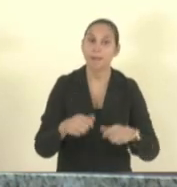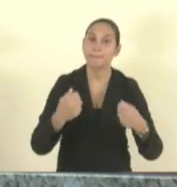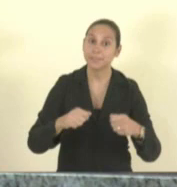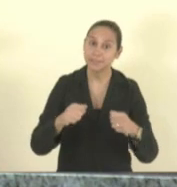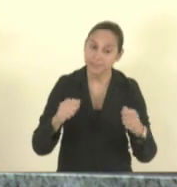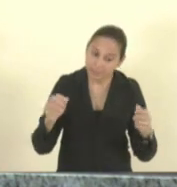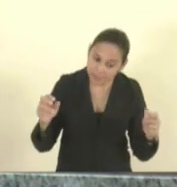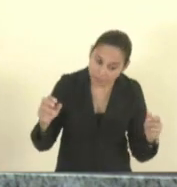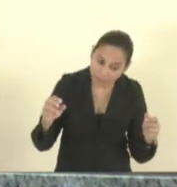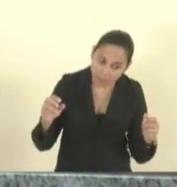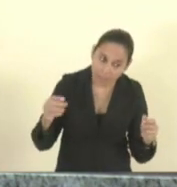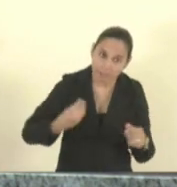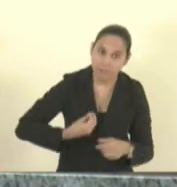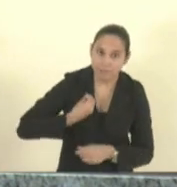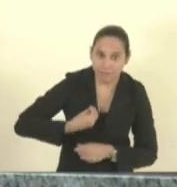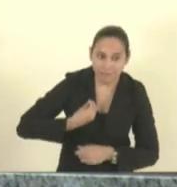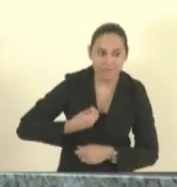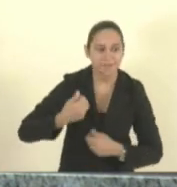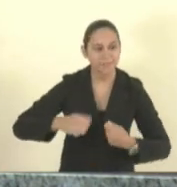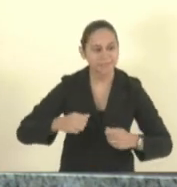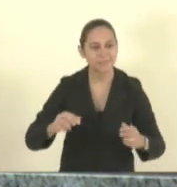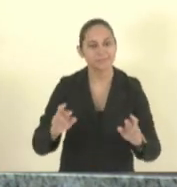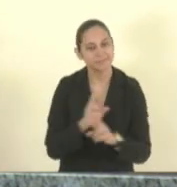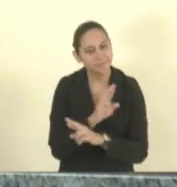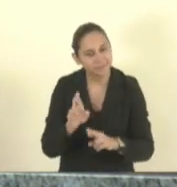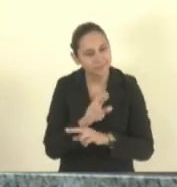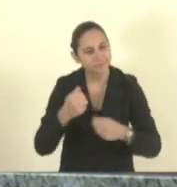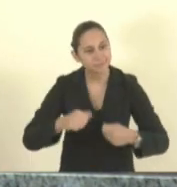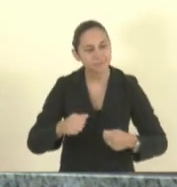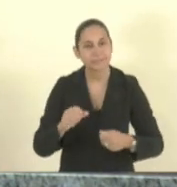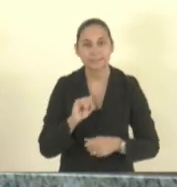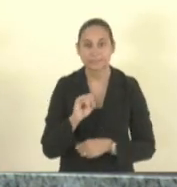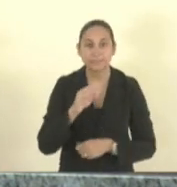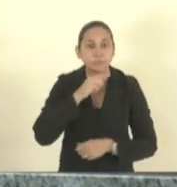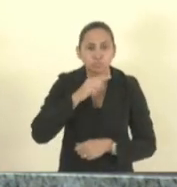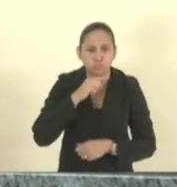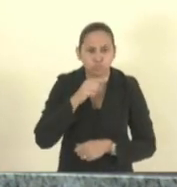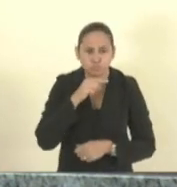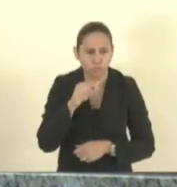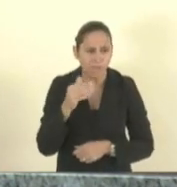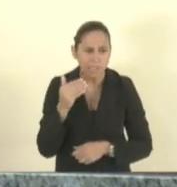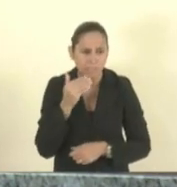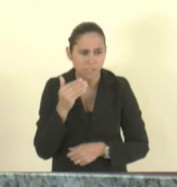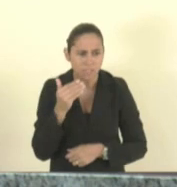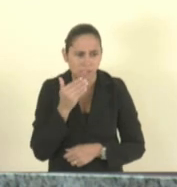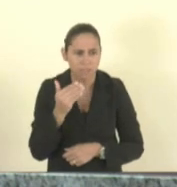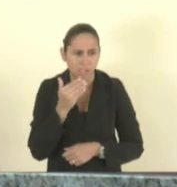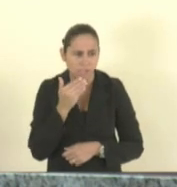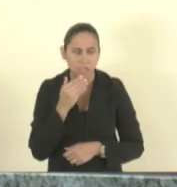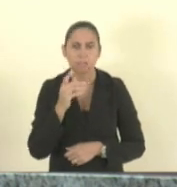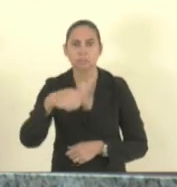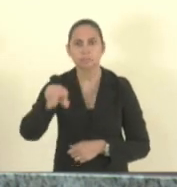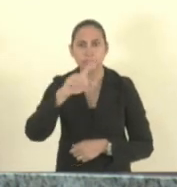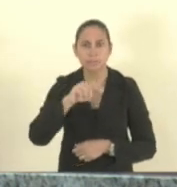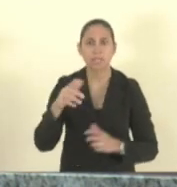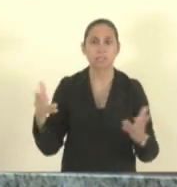funcionando e se ela não estiver funcionando aí peço que as pessoas que não estão nos ouvindo aqui